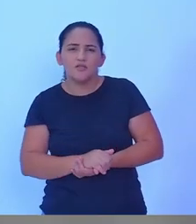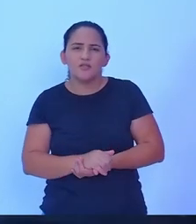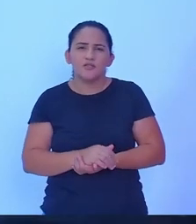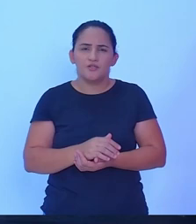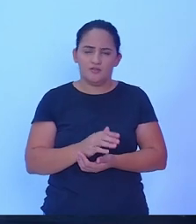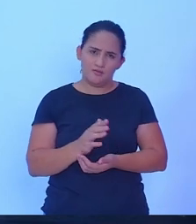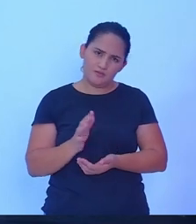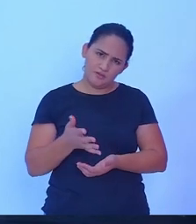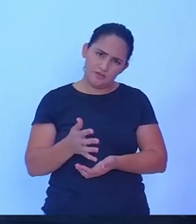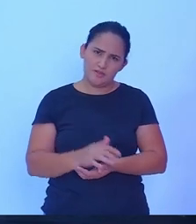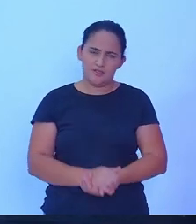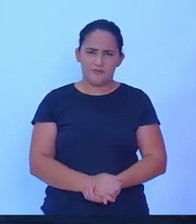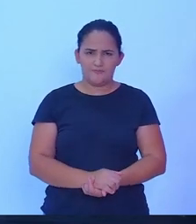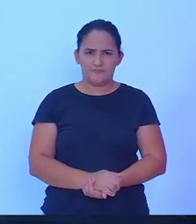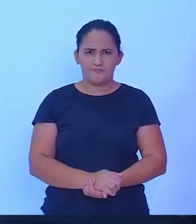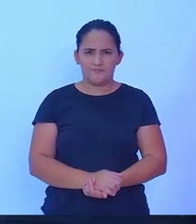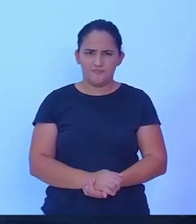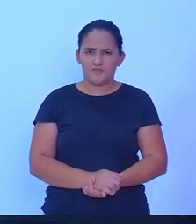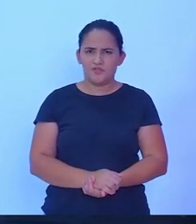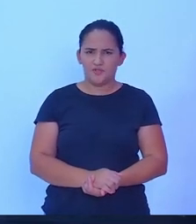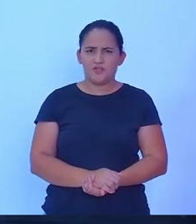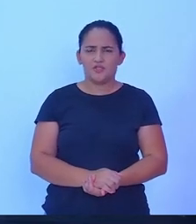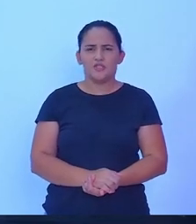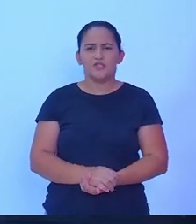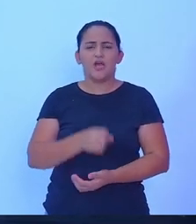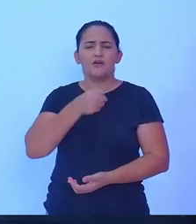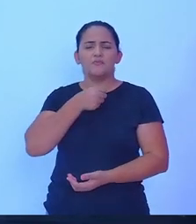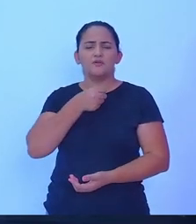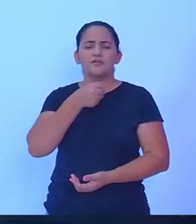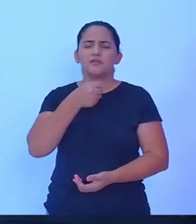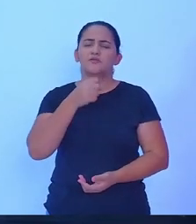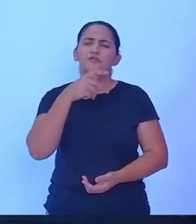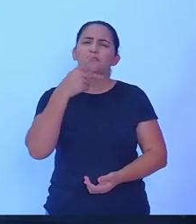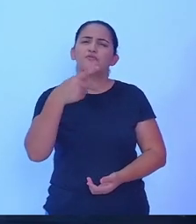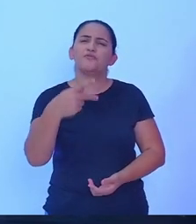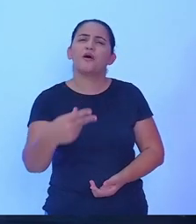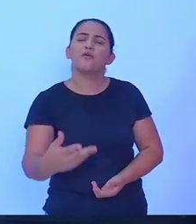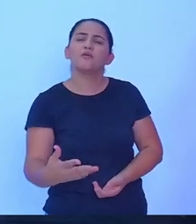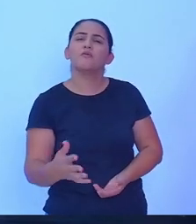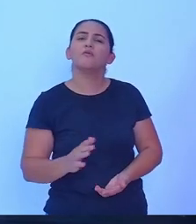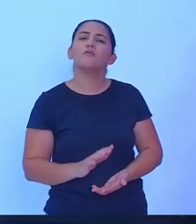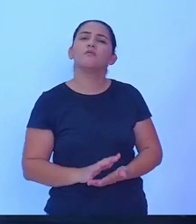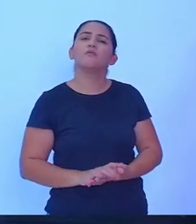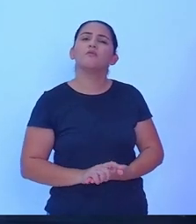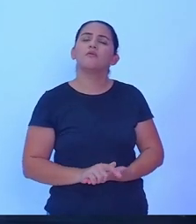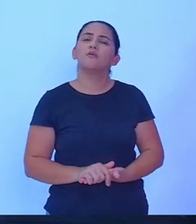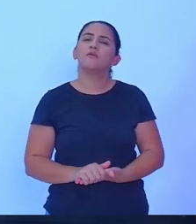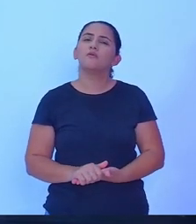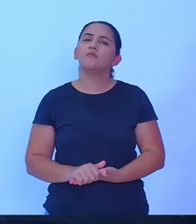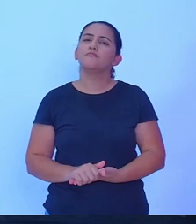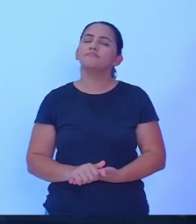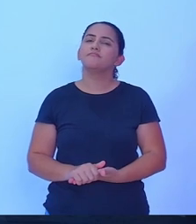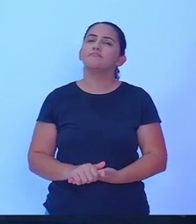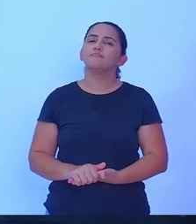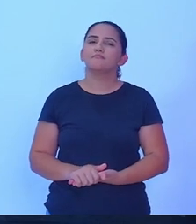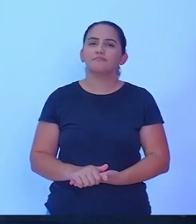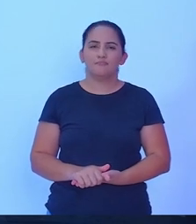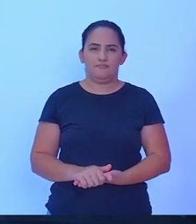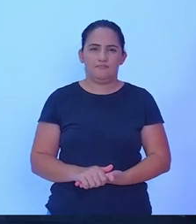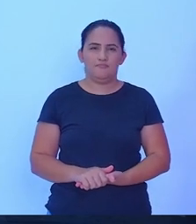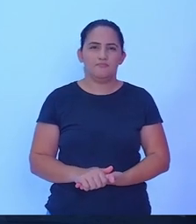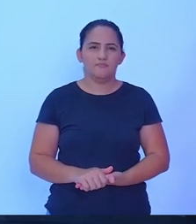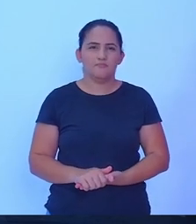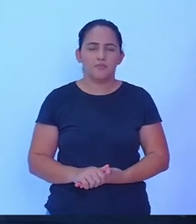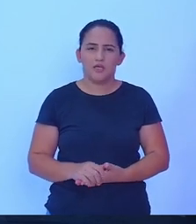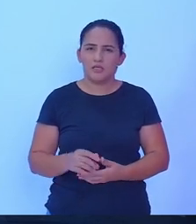pelo Arno, na apresentação do debate, foi dito que nosso